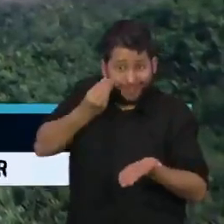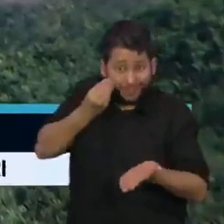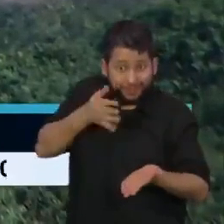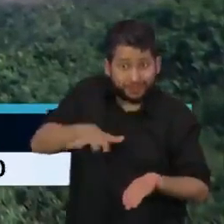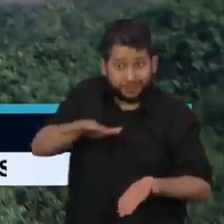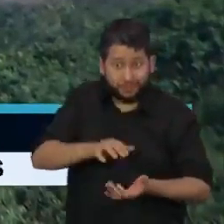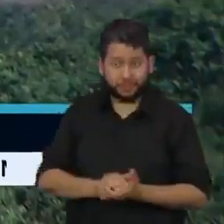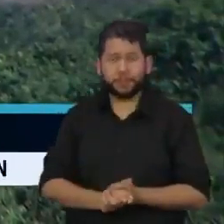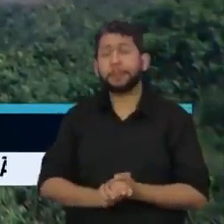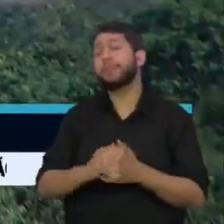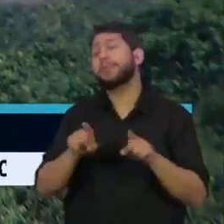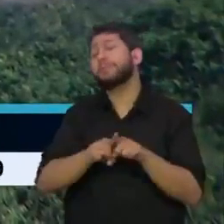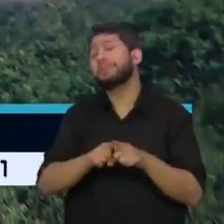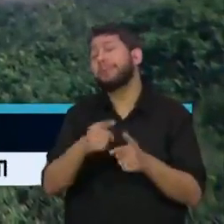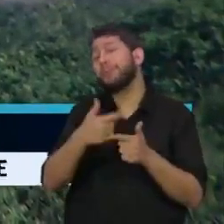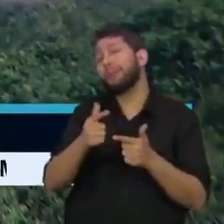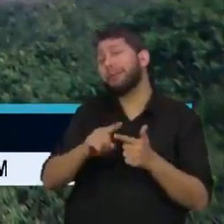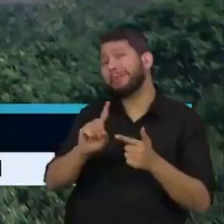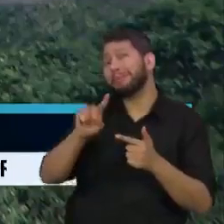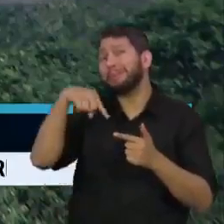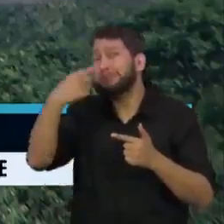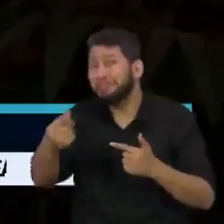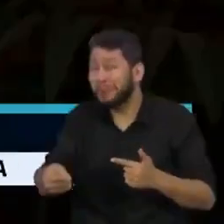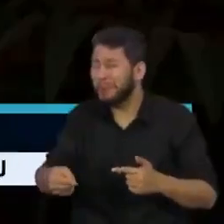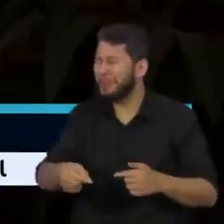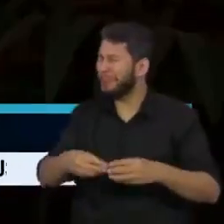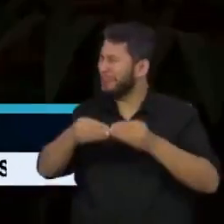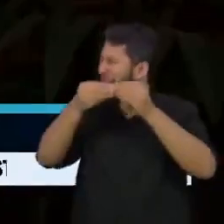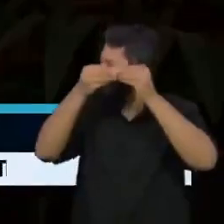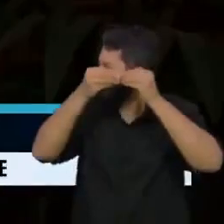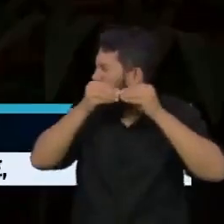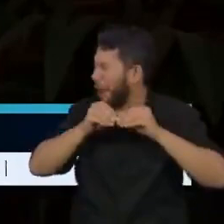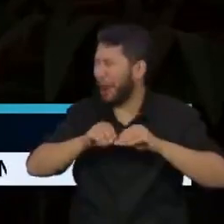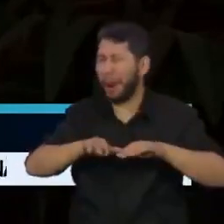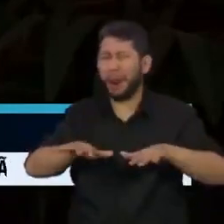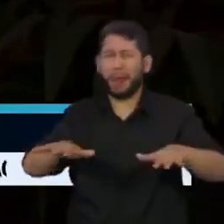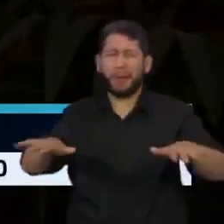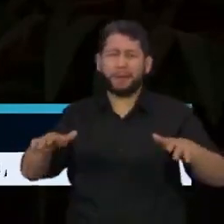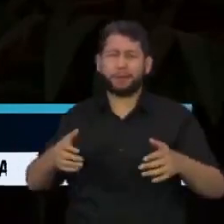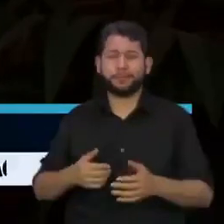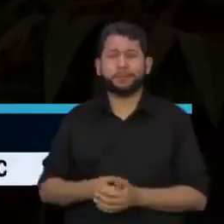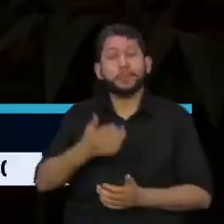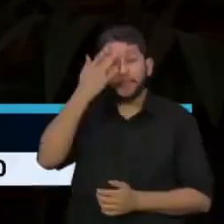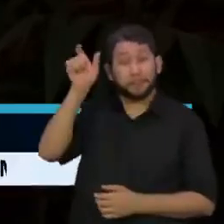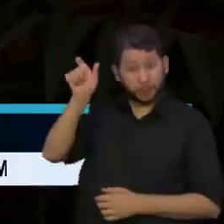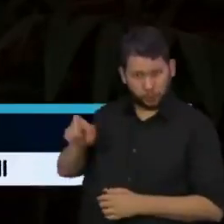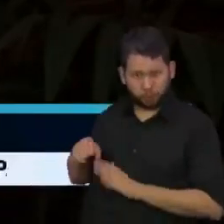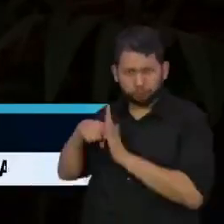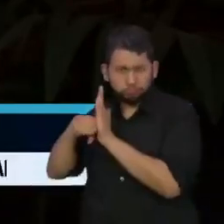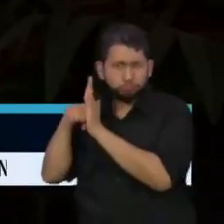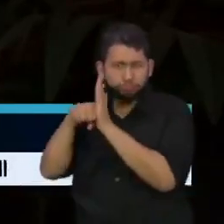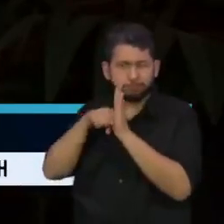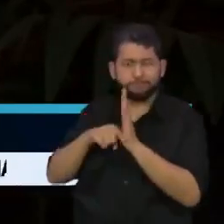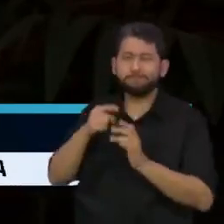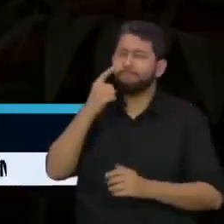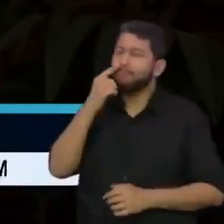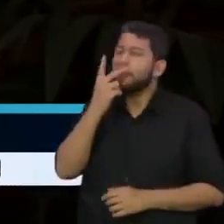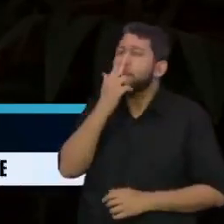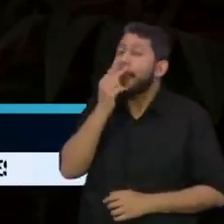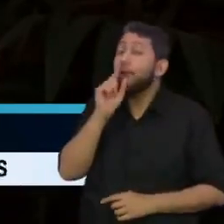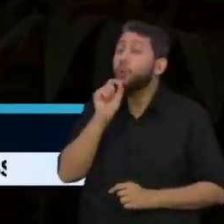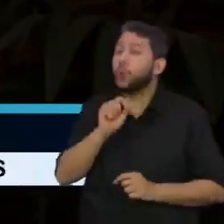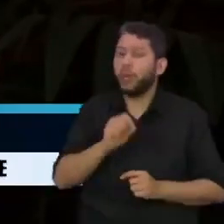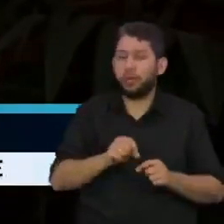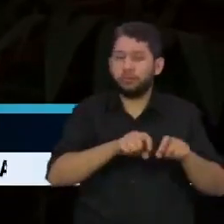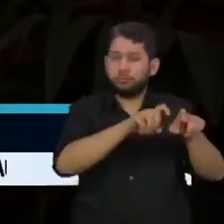efeitos são devastadores. Ainda de acordo com especialistas, há uma relação umbilical entre a